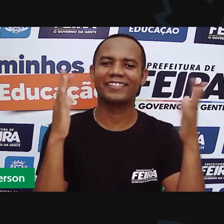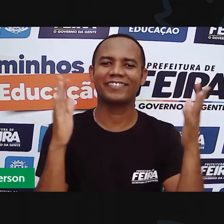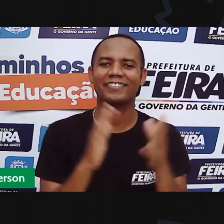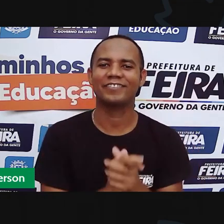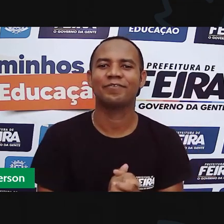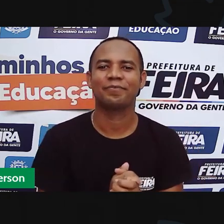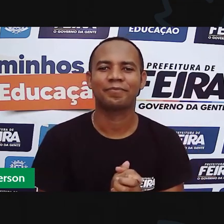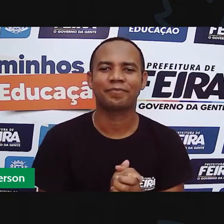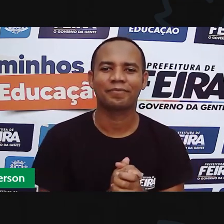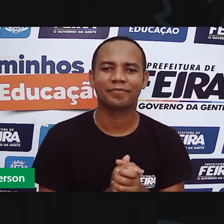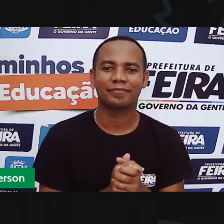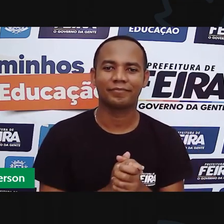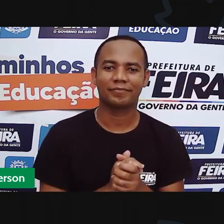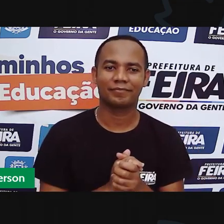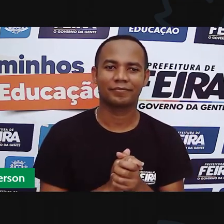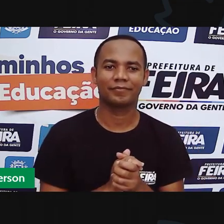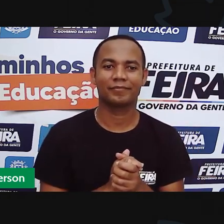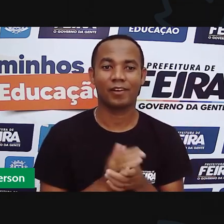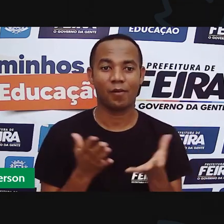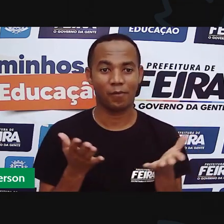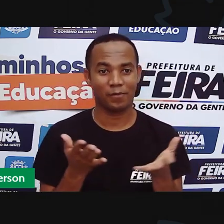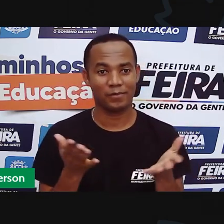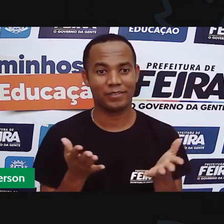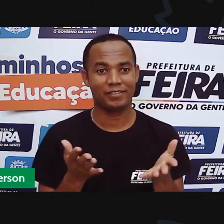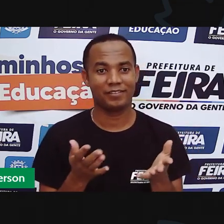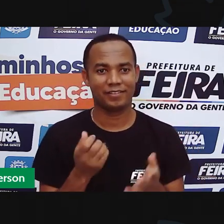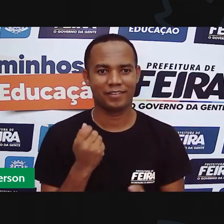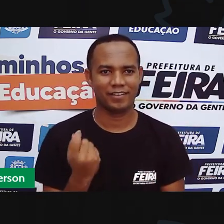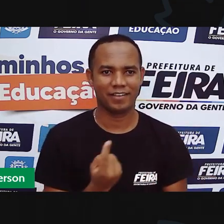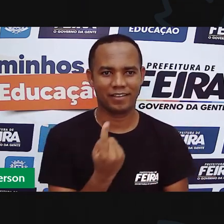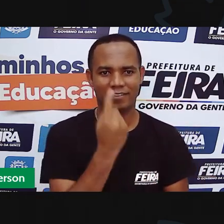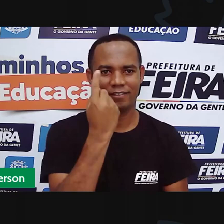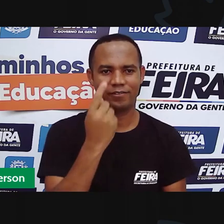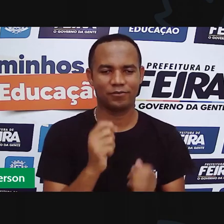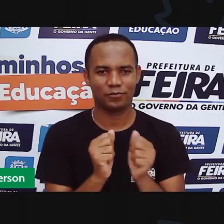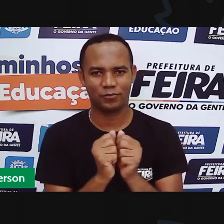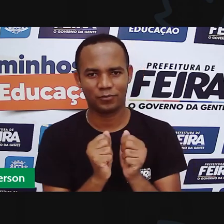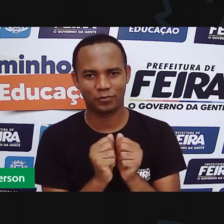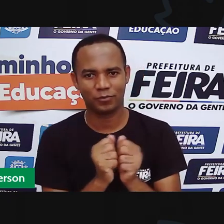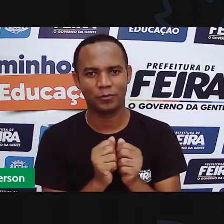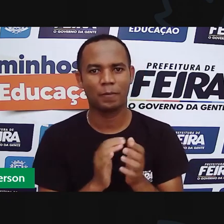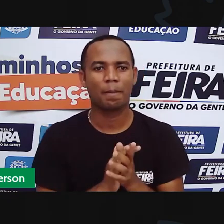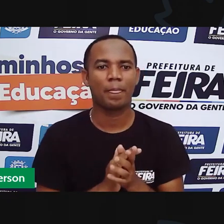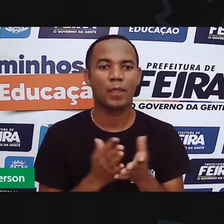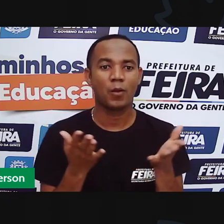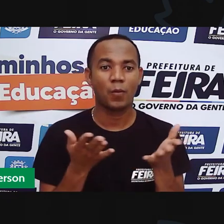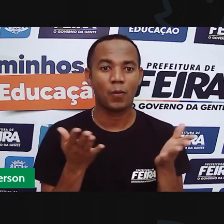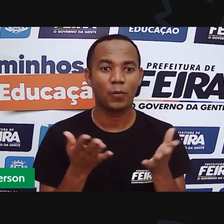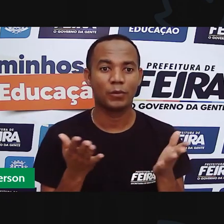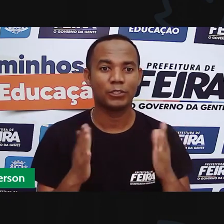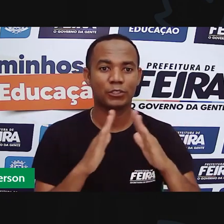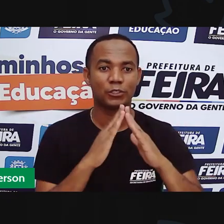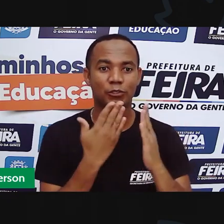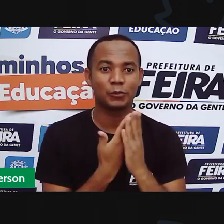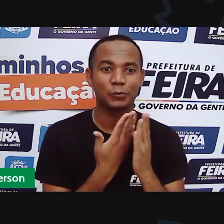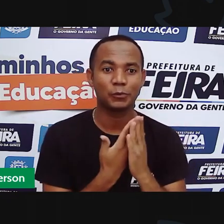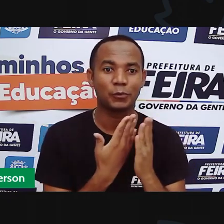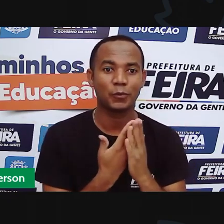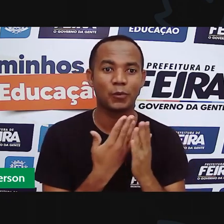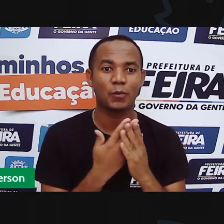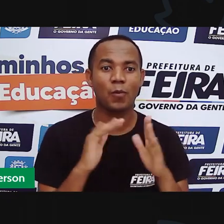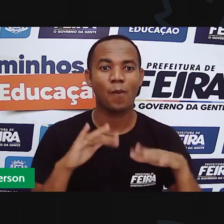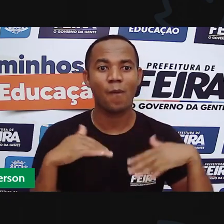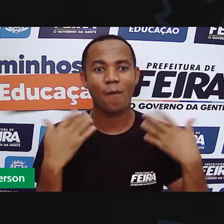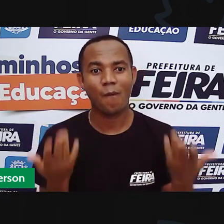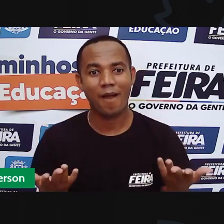Bom, Anderson está conosco, vai nos acompanhar e nós vamos para a nossa aula de hoje. Aula